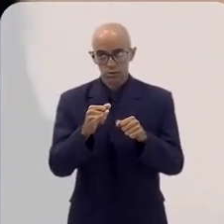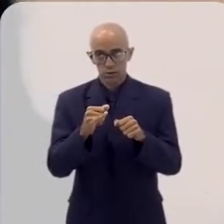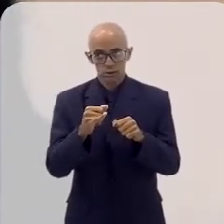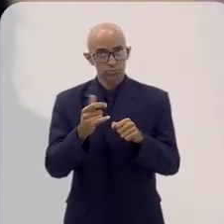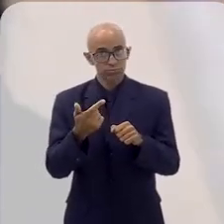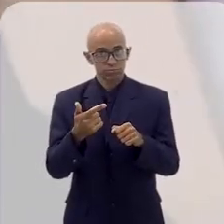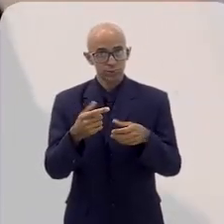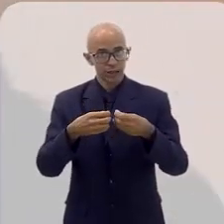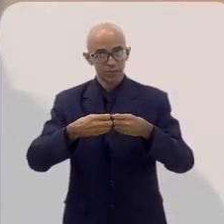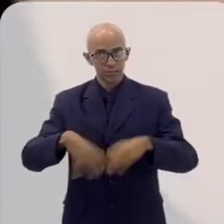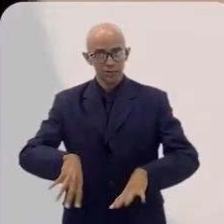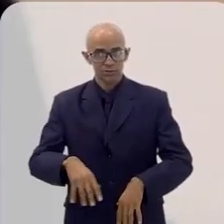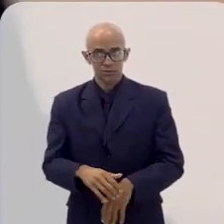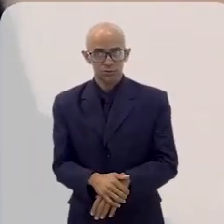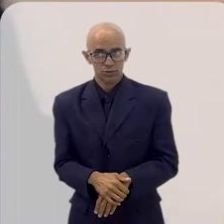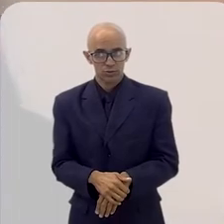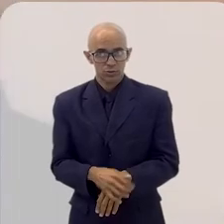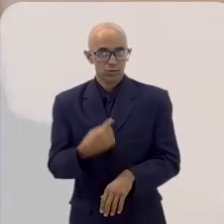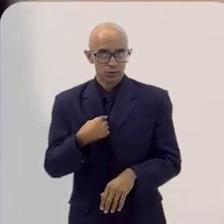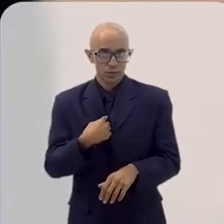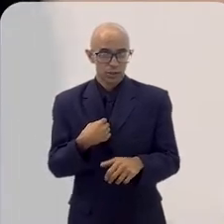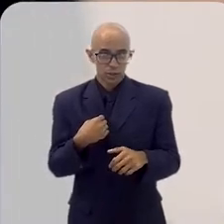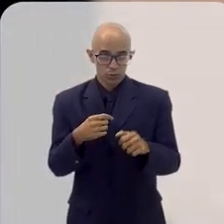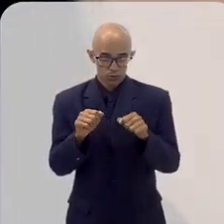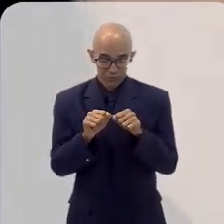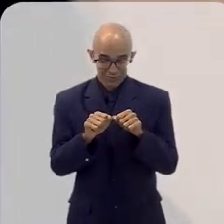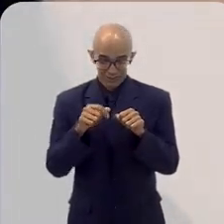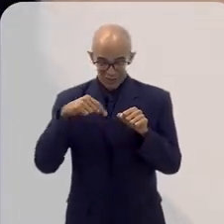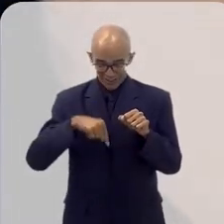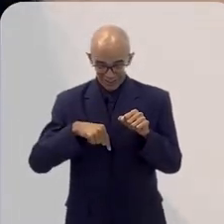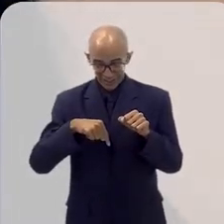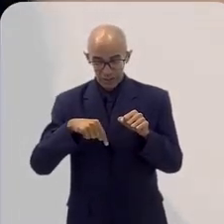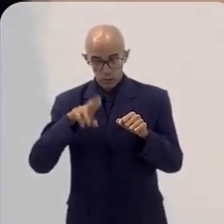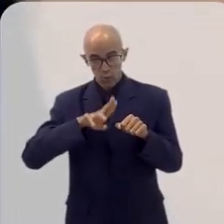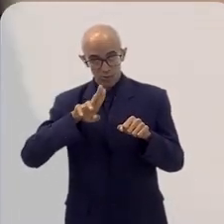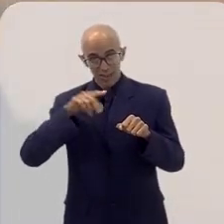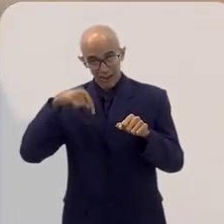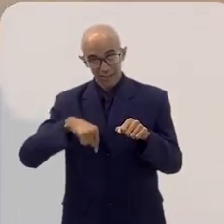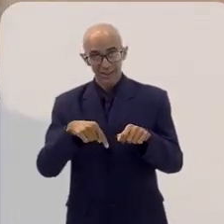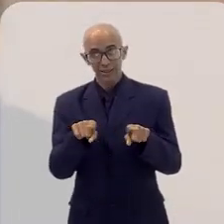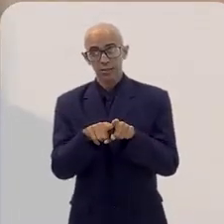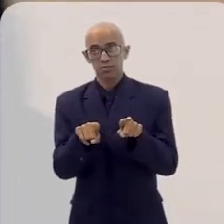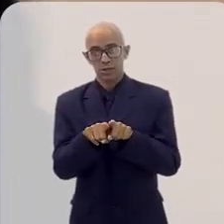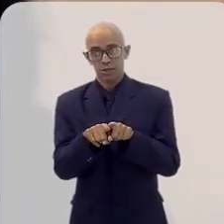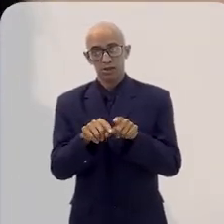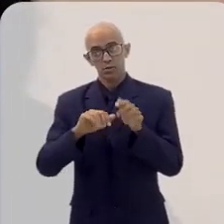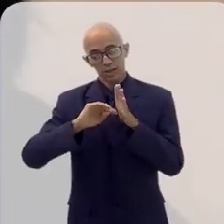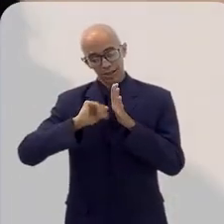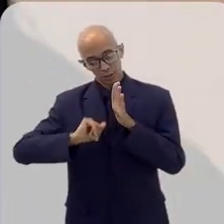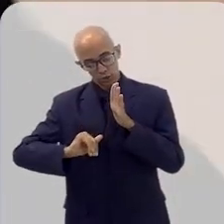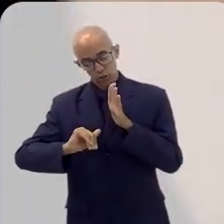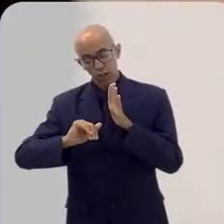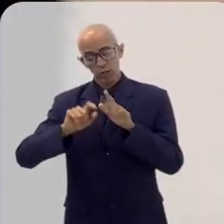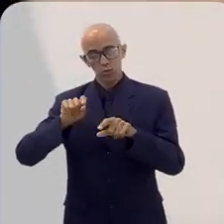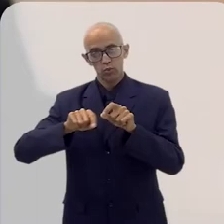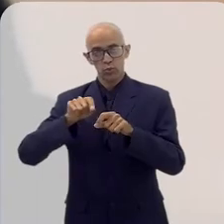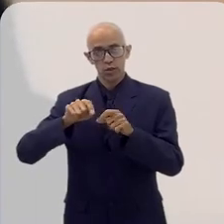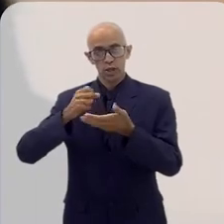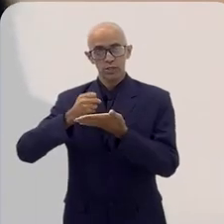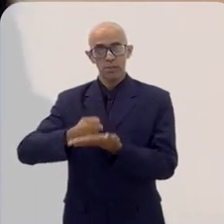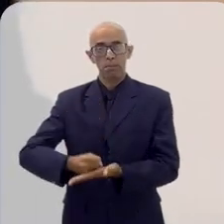consumindo, não há perda, porque você está gerando ali e consumindo ali. Então, você está sim tirando a